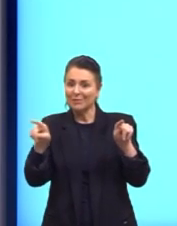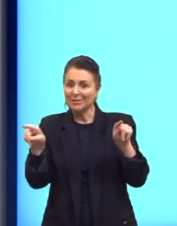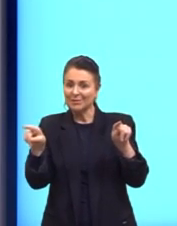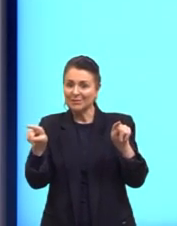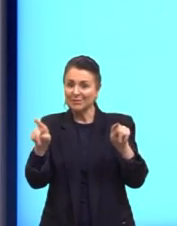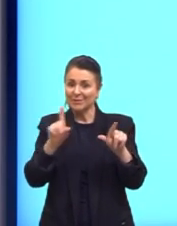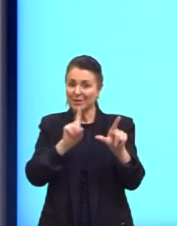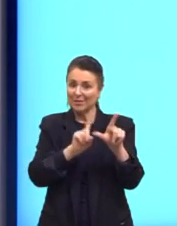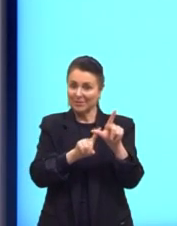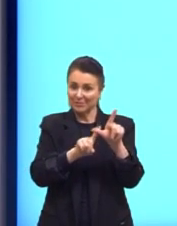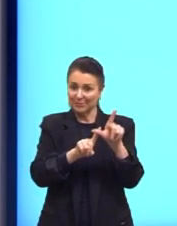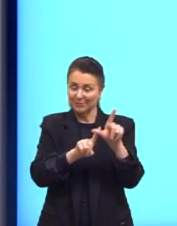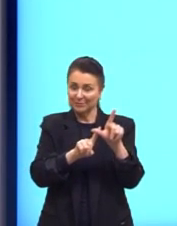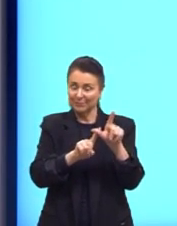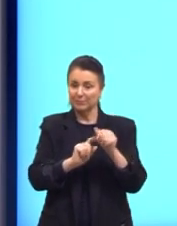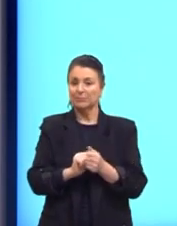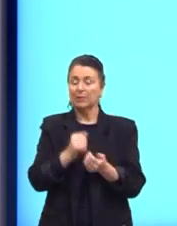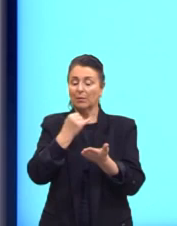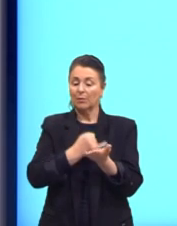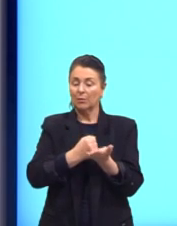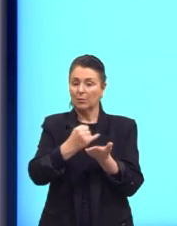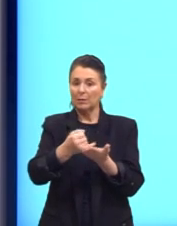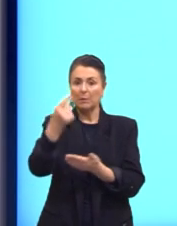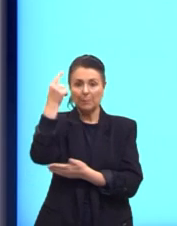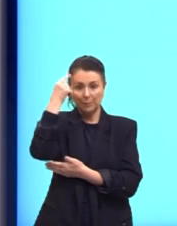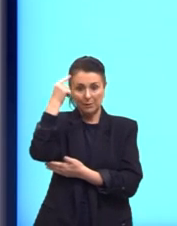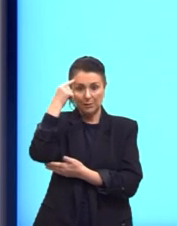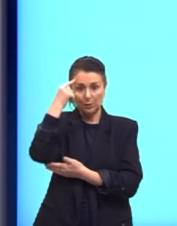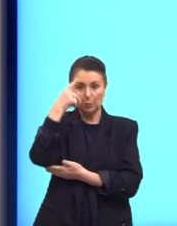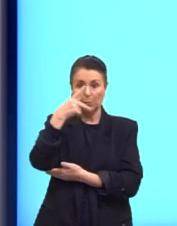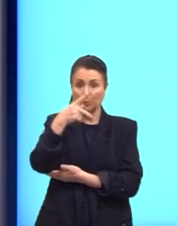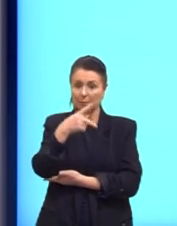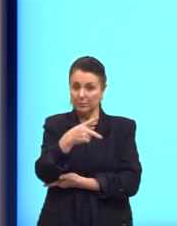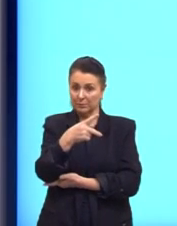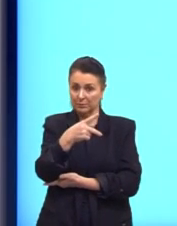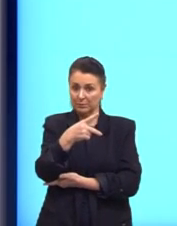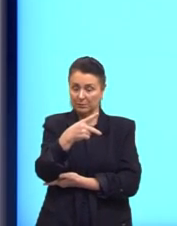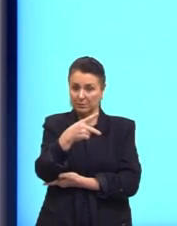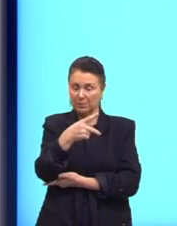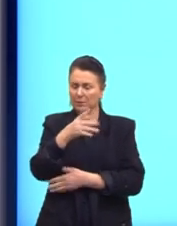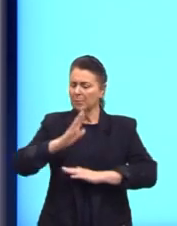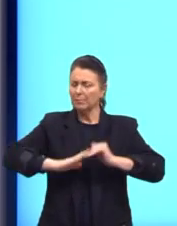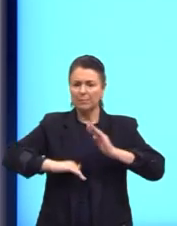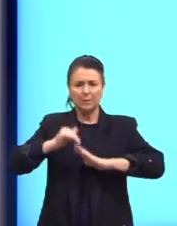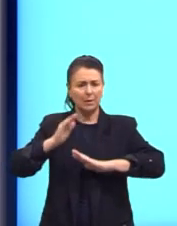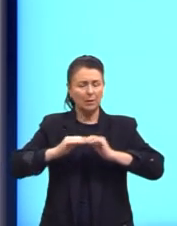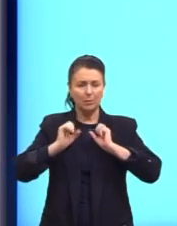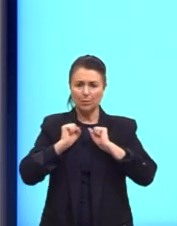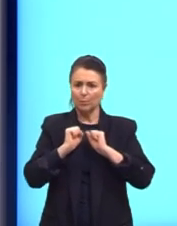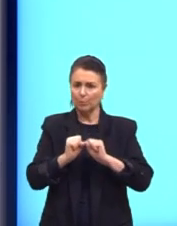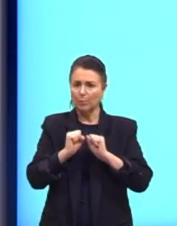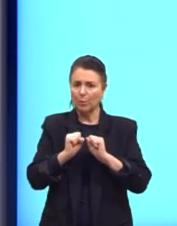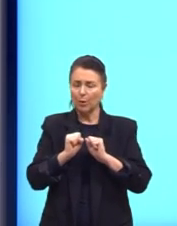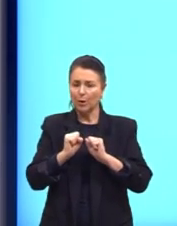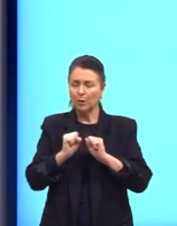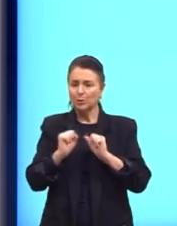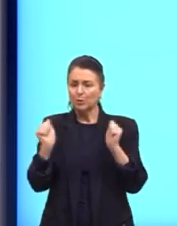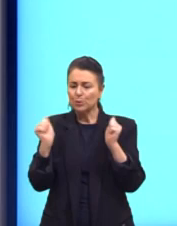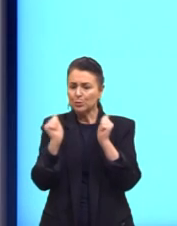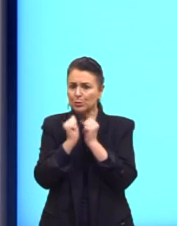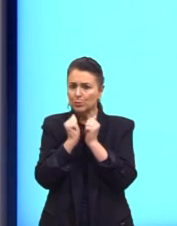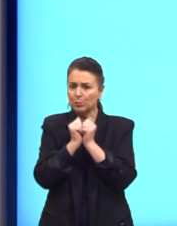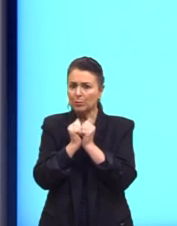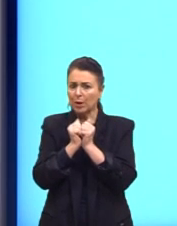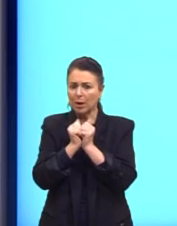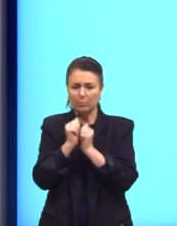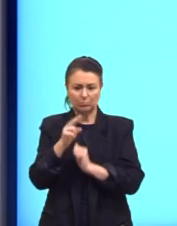Aqui, gente, vamos iniciar pensando só no preço, né? E é uma situação prática que a gente pode associar aí, né, ao nosso